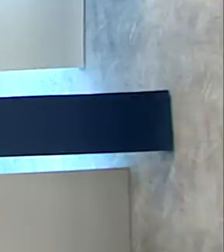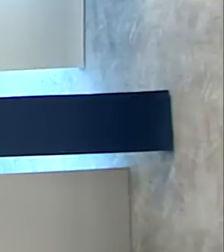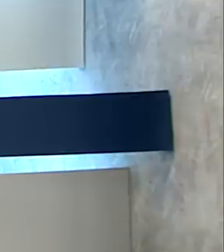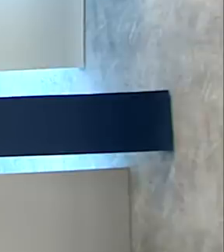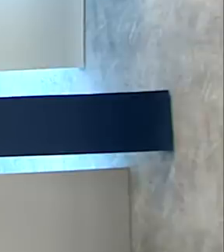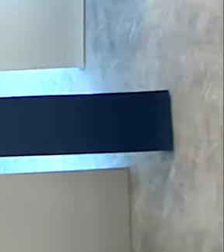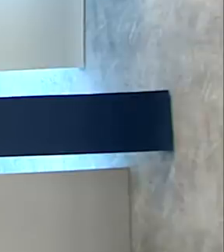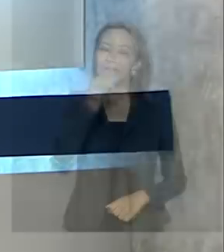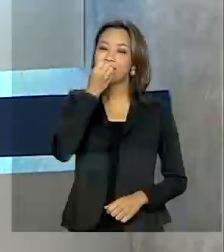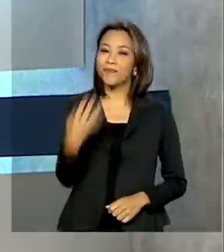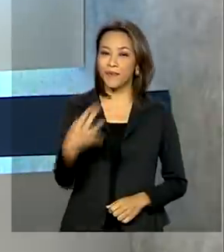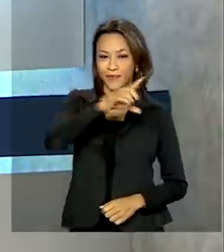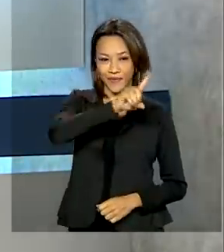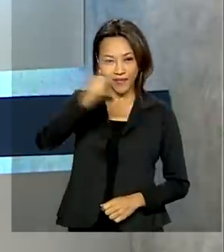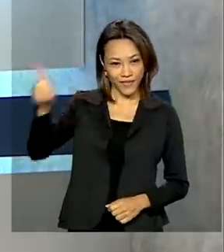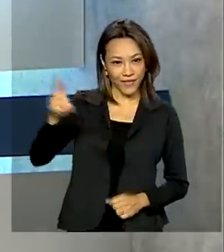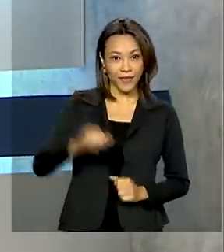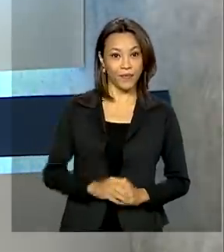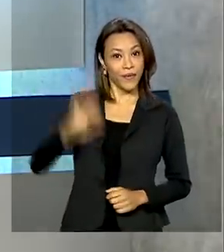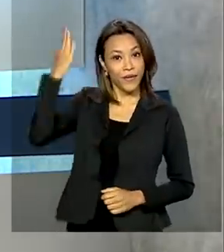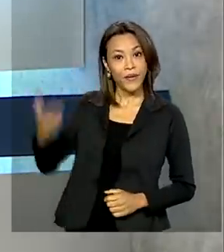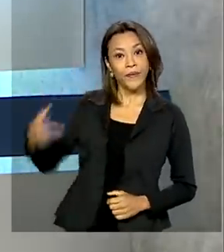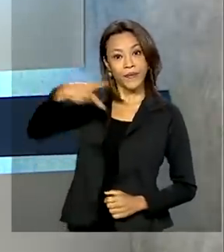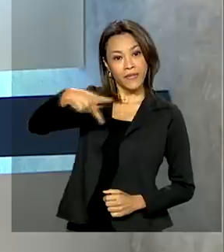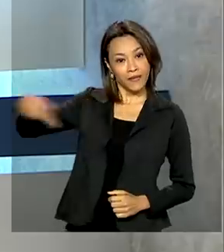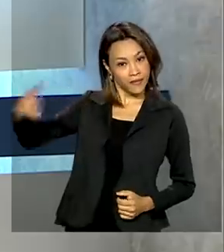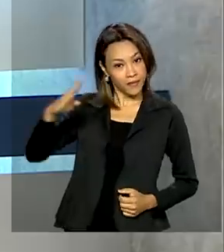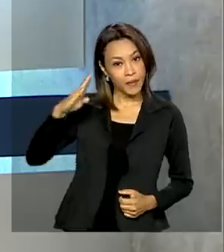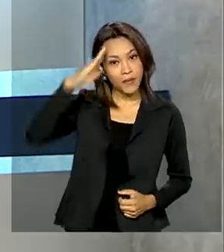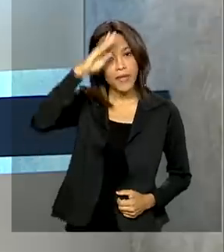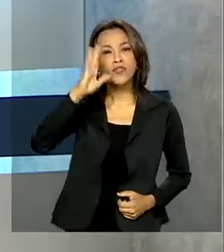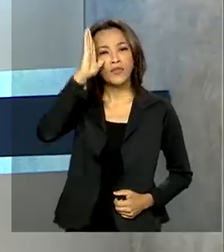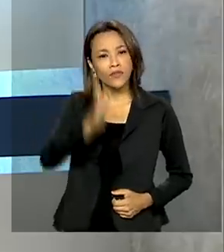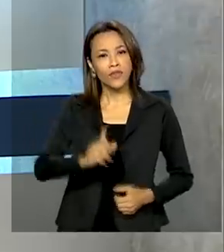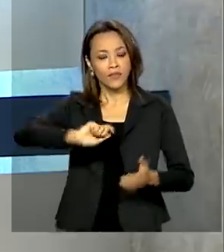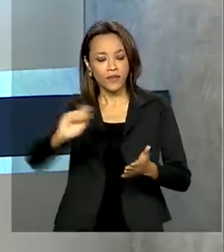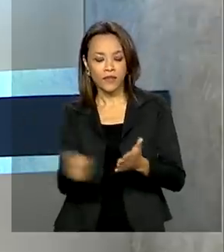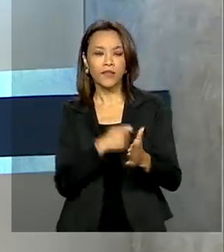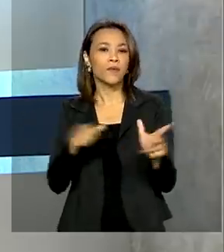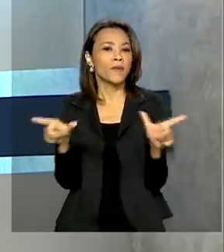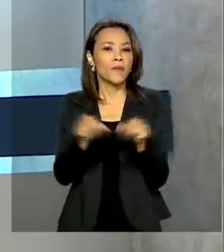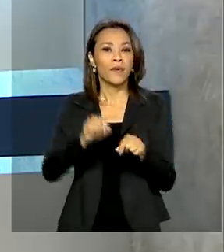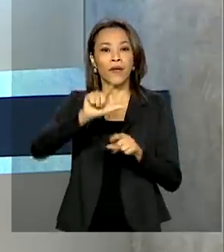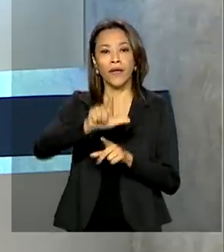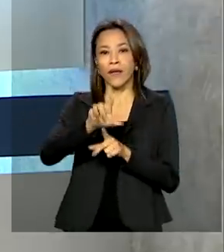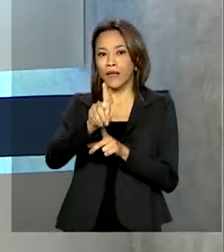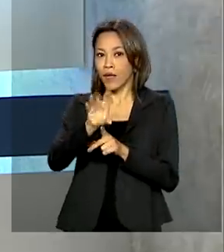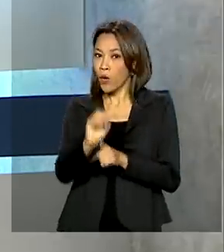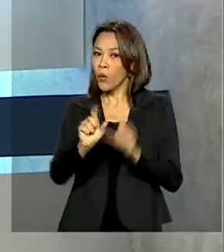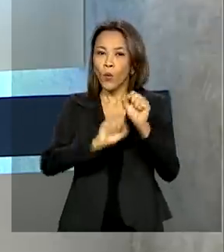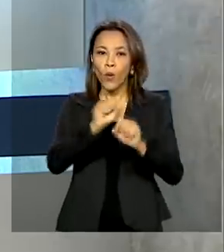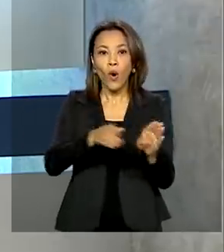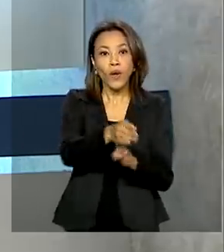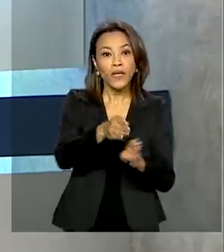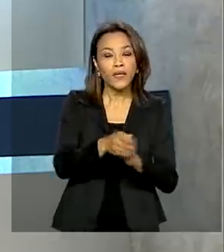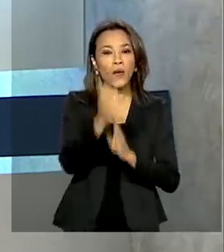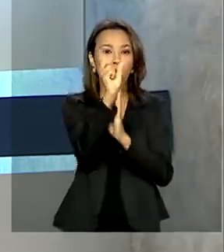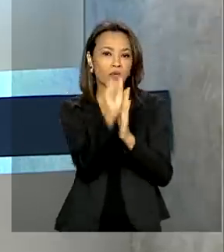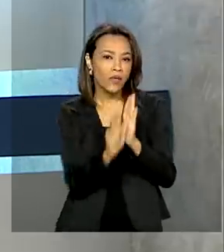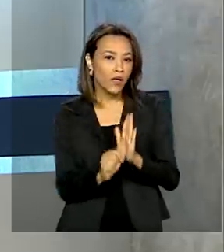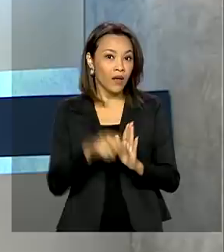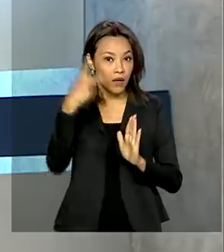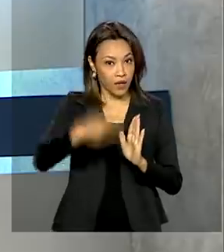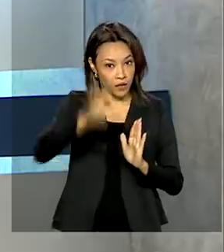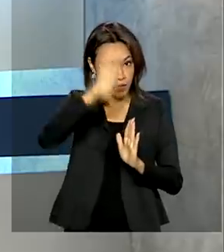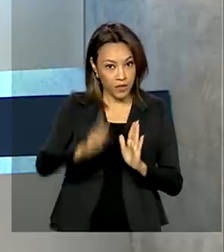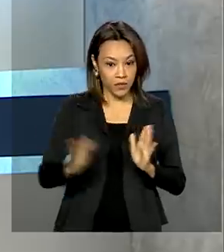Olá, bom dia! Presidente Jair Bolsonaro sanciona a LDO que vai guiar o orçamento do país neste ano